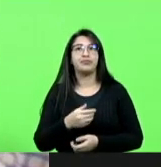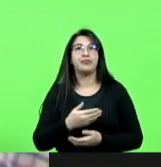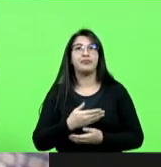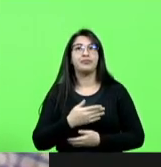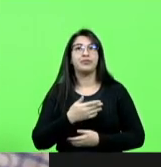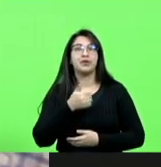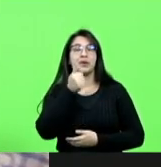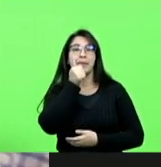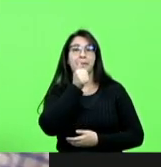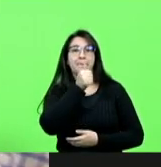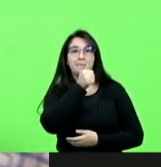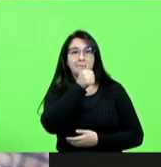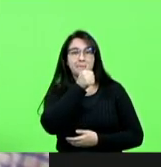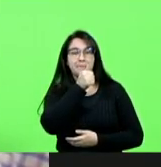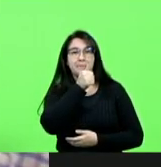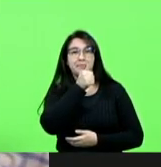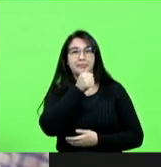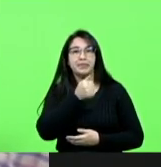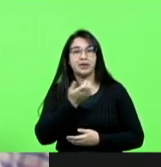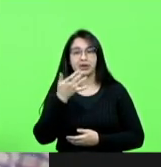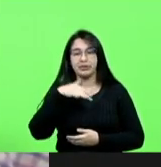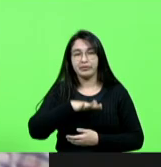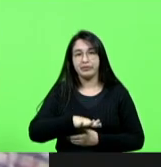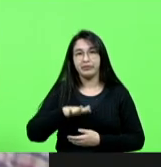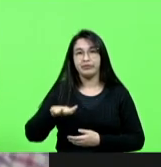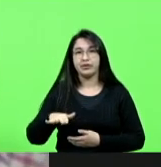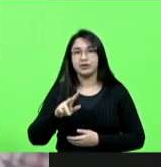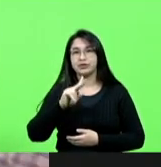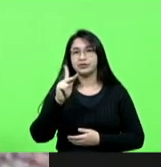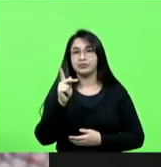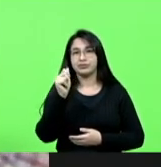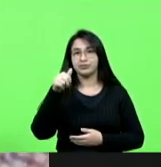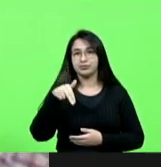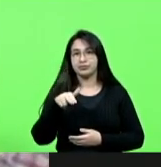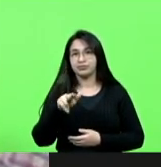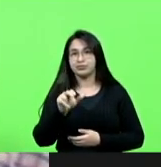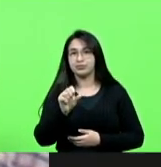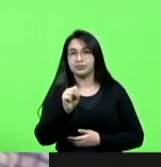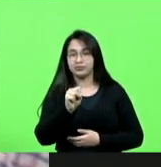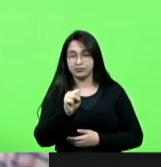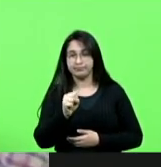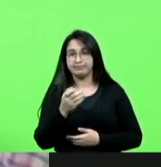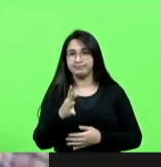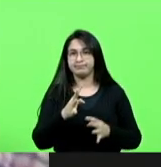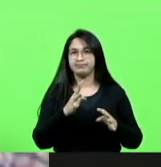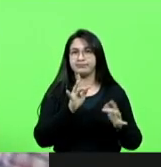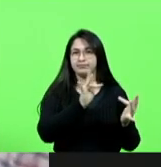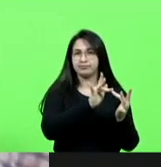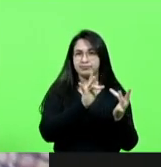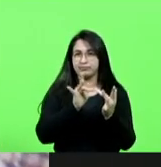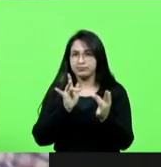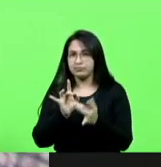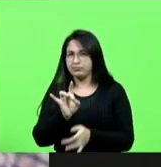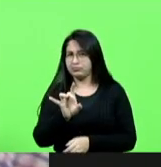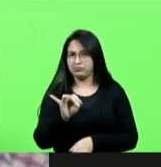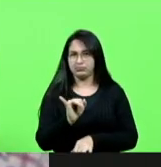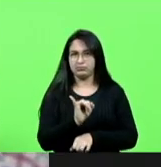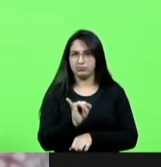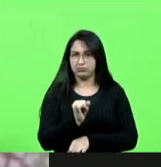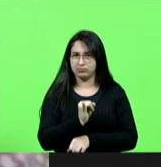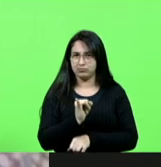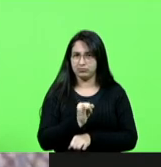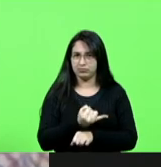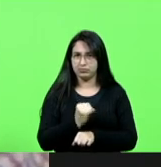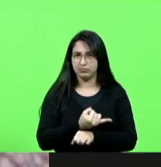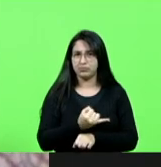Hans, que está ali atendendo não só Joinville, mas toda a região. é